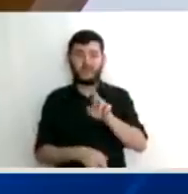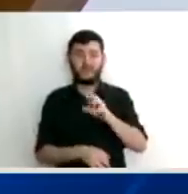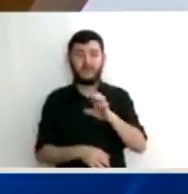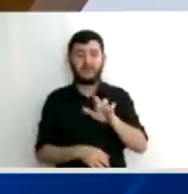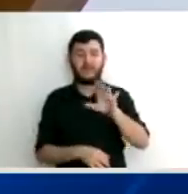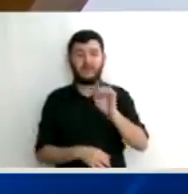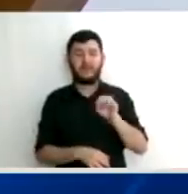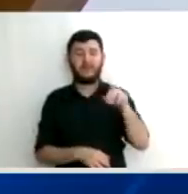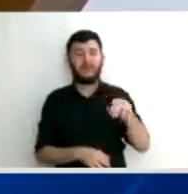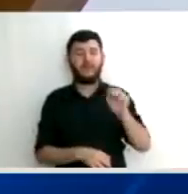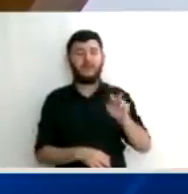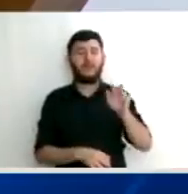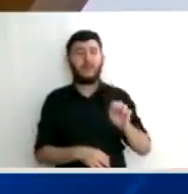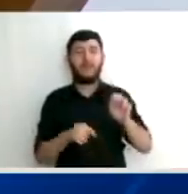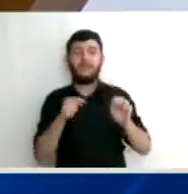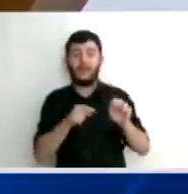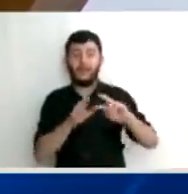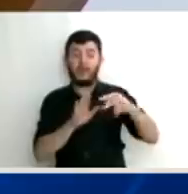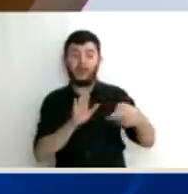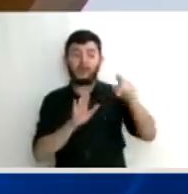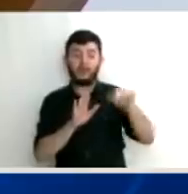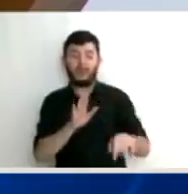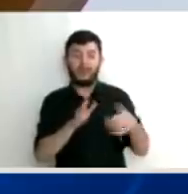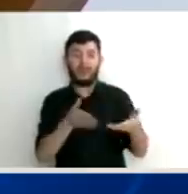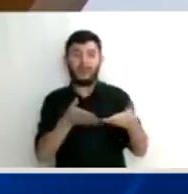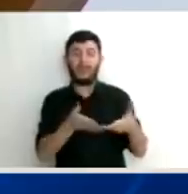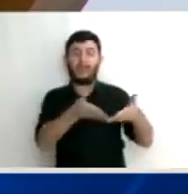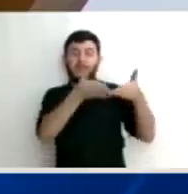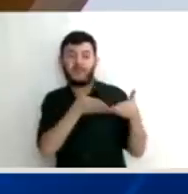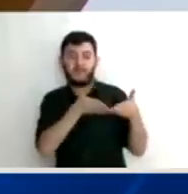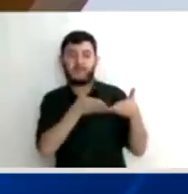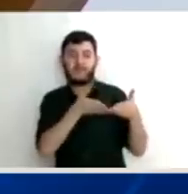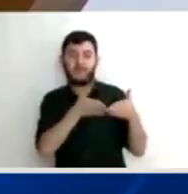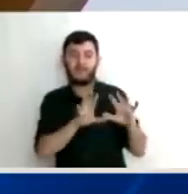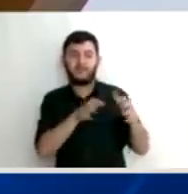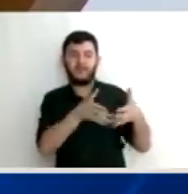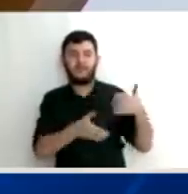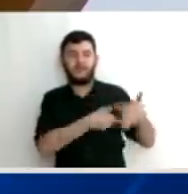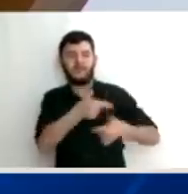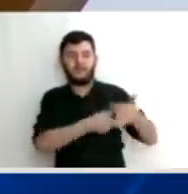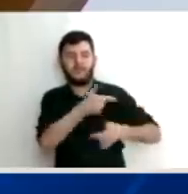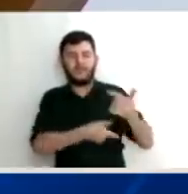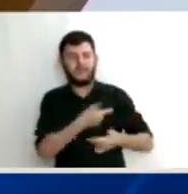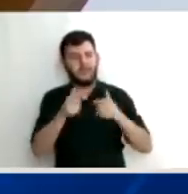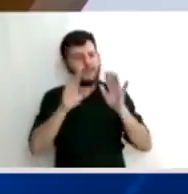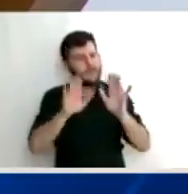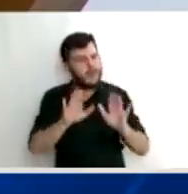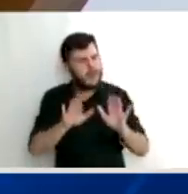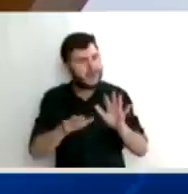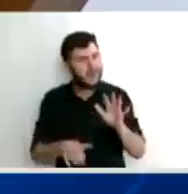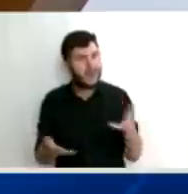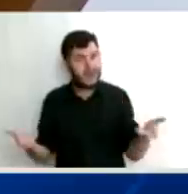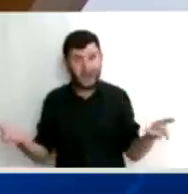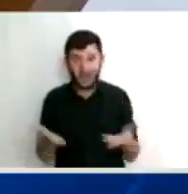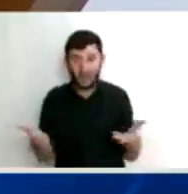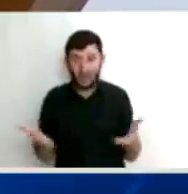suficientes de que ele estaria já preconcebido a condenar. Ele seria parcial. E essa